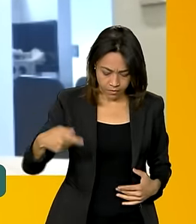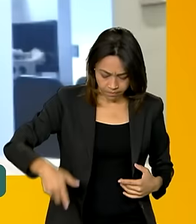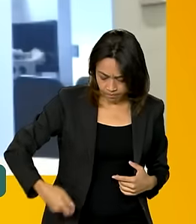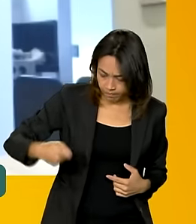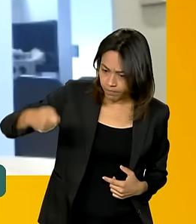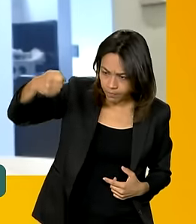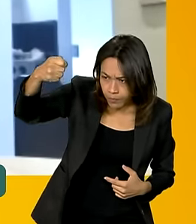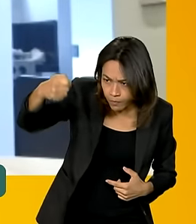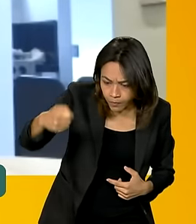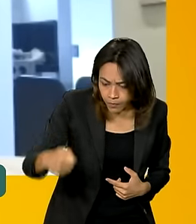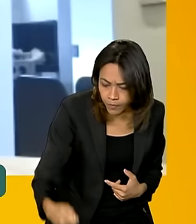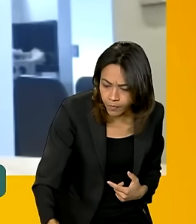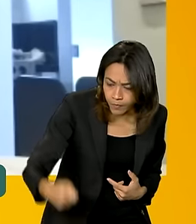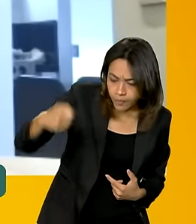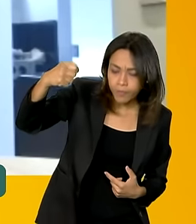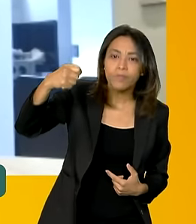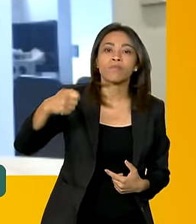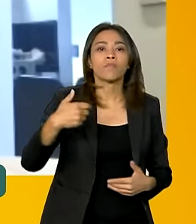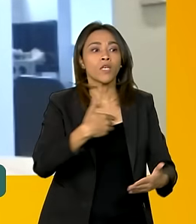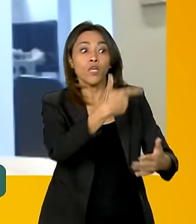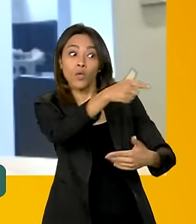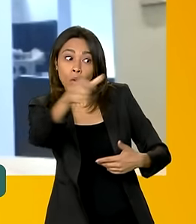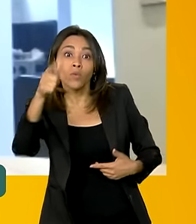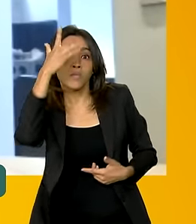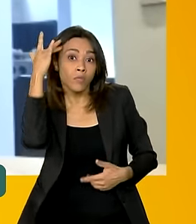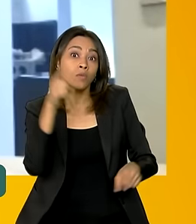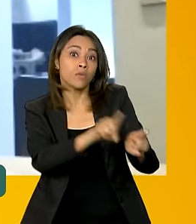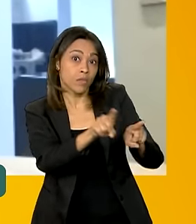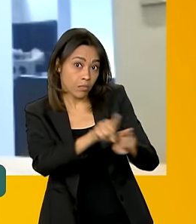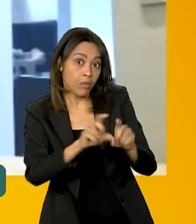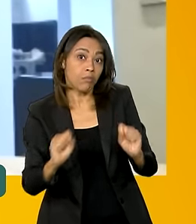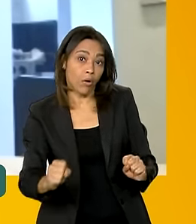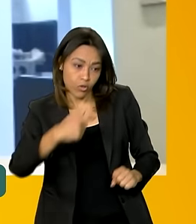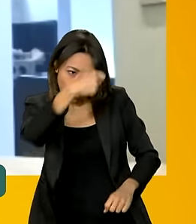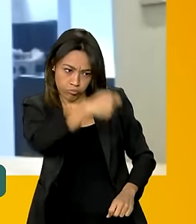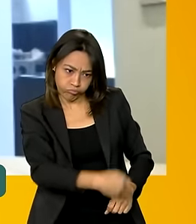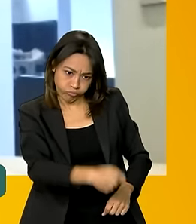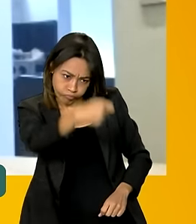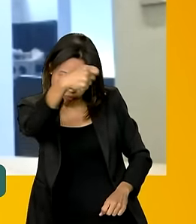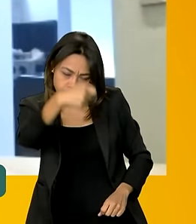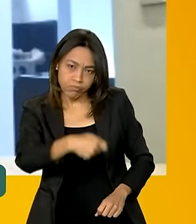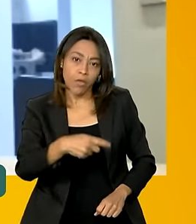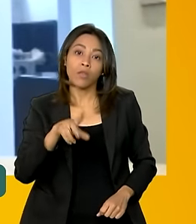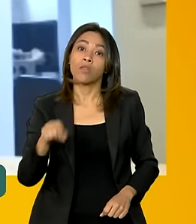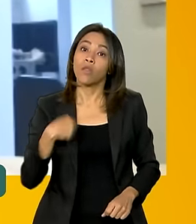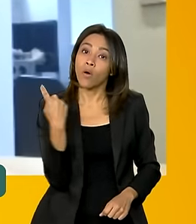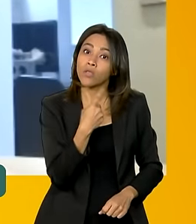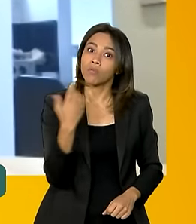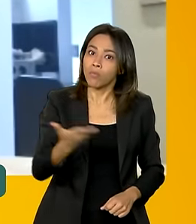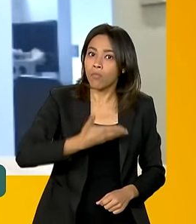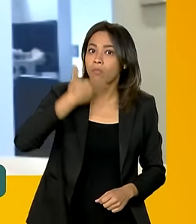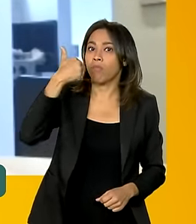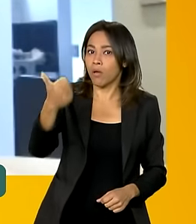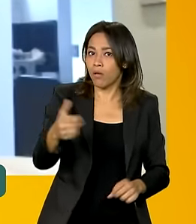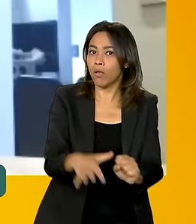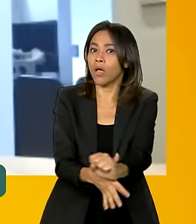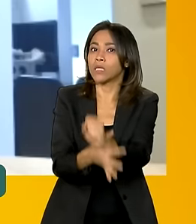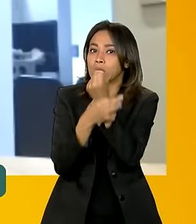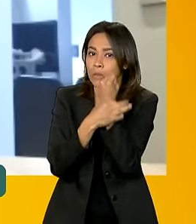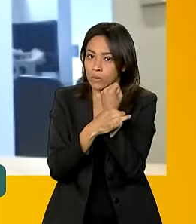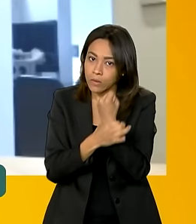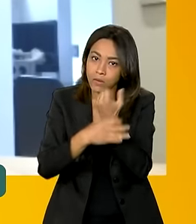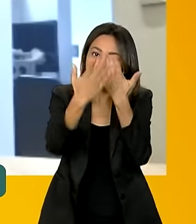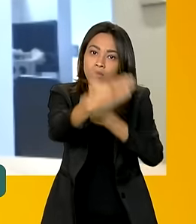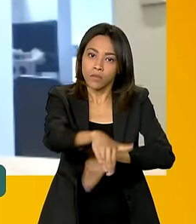metais e outros participantes a qualquer momento. Então, a gente está melhorando a segurança da aplicação com